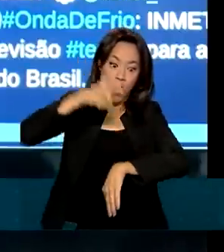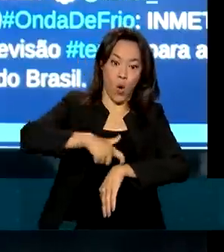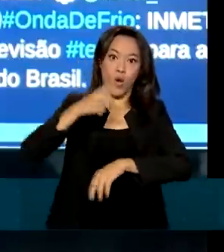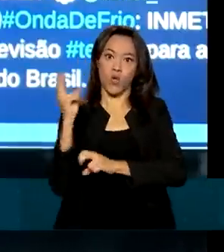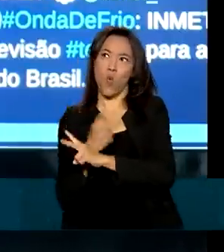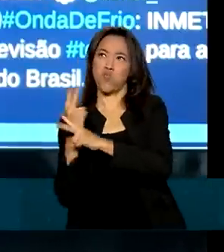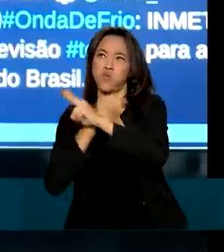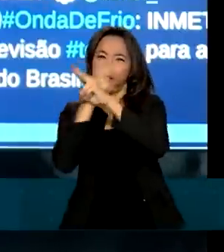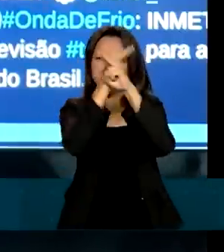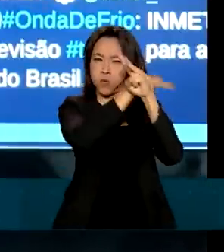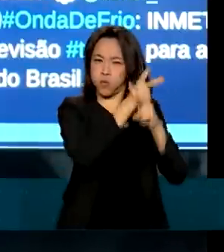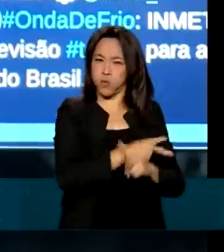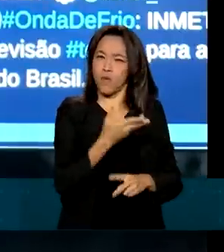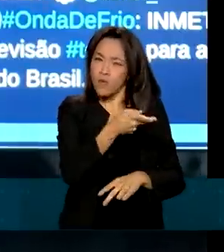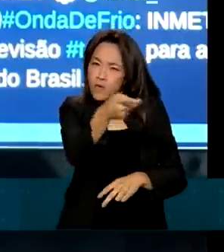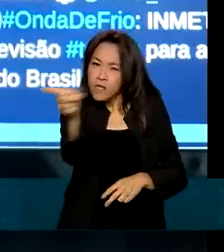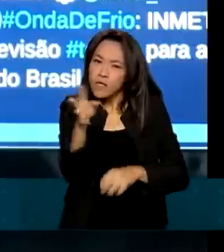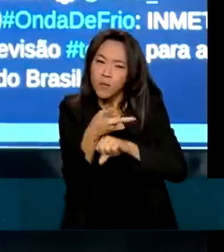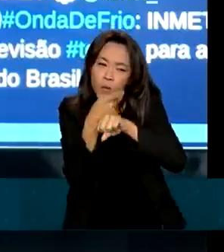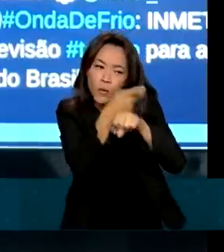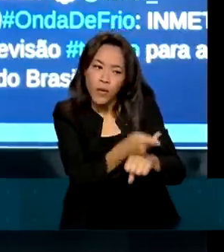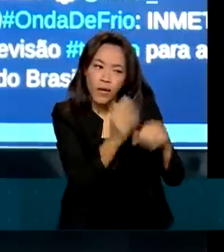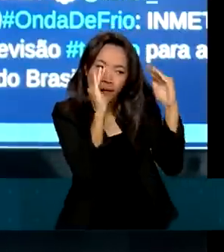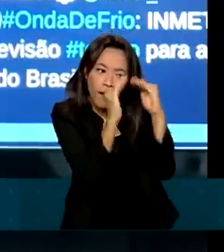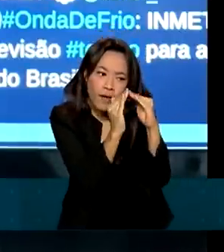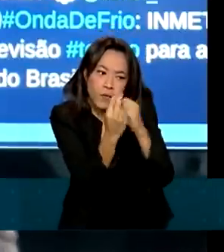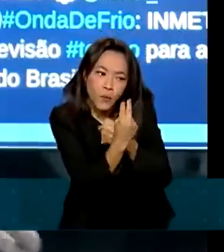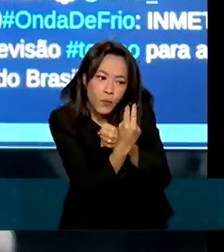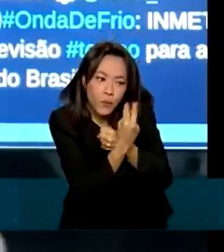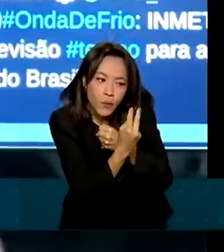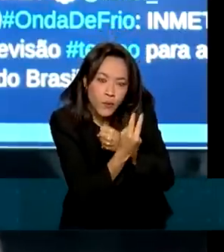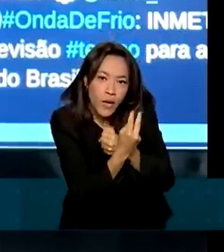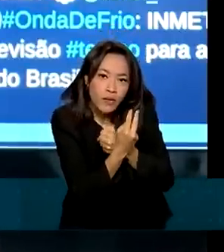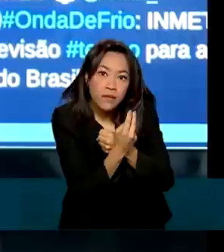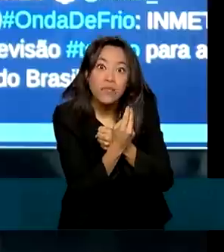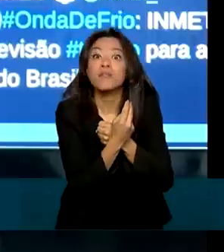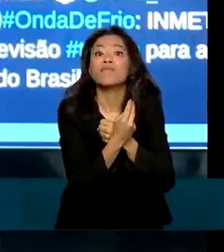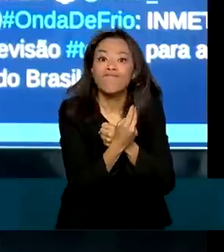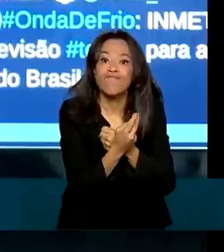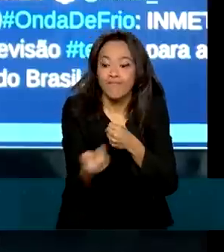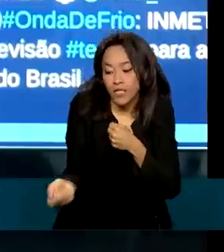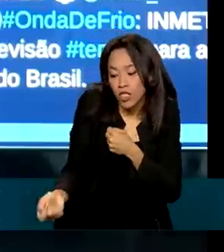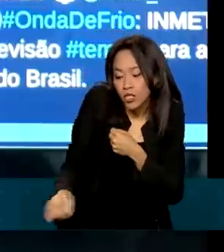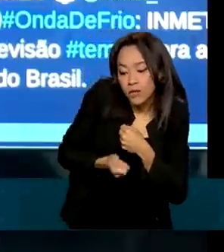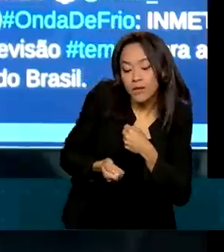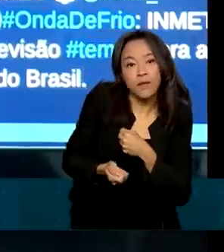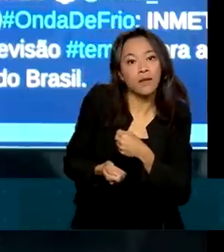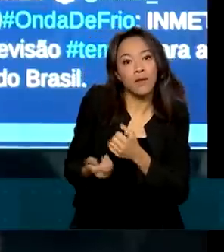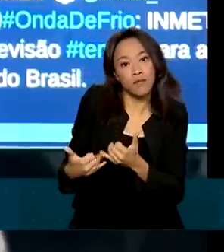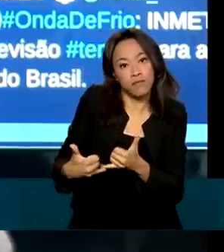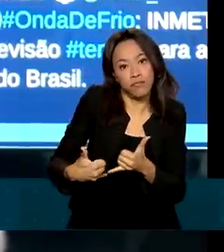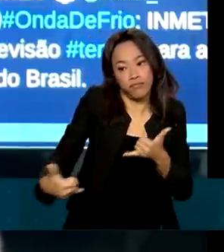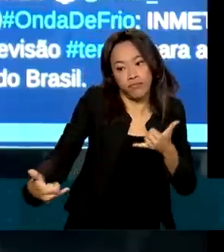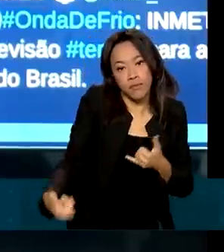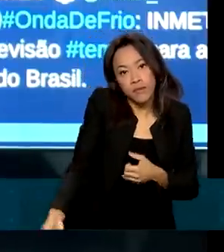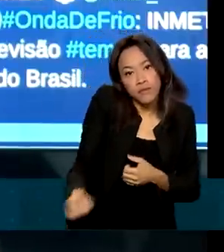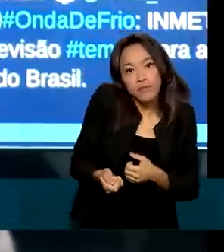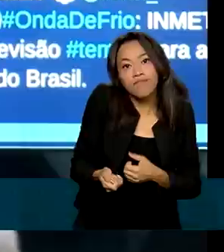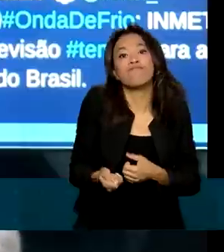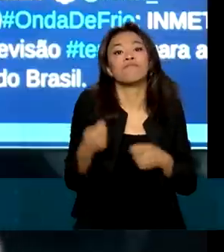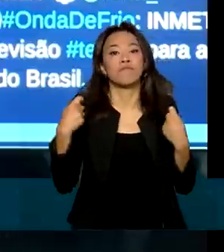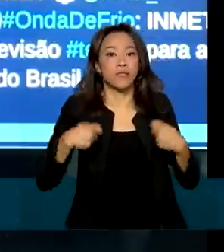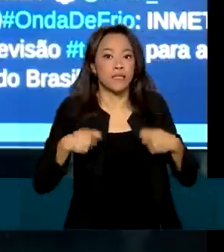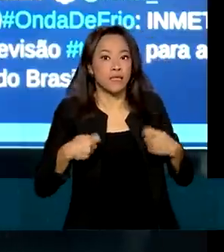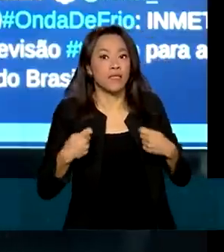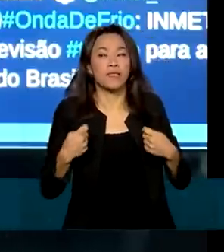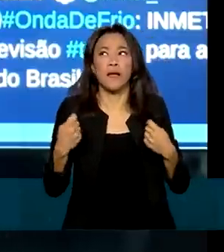fortes. Além de buscar esse abrigo em casa, no caso desses vendavais, desligar, às vezes, quando os ventos forem mais fortes, a energia da tomada,